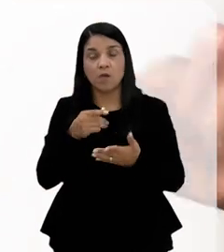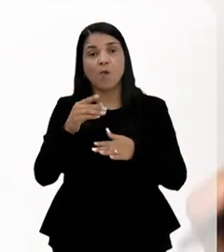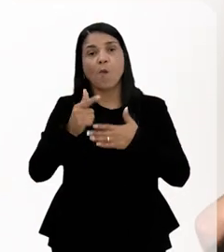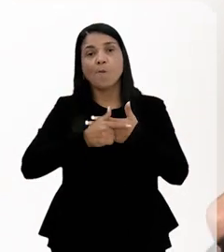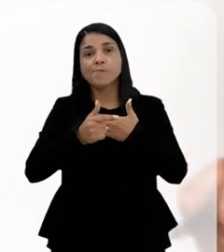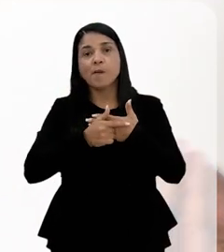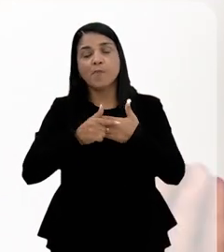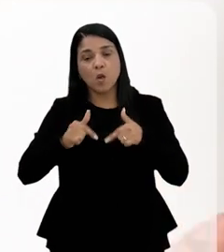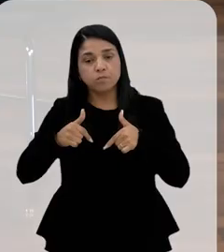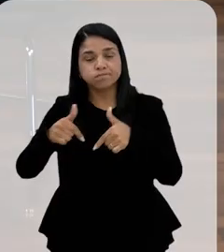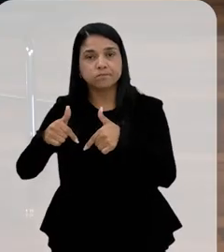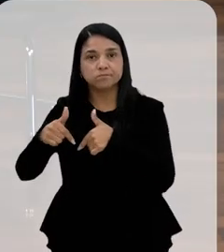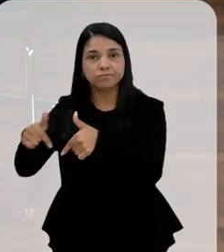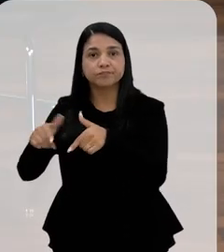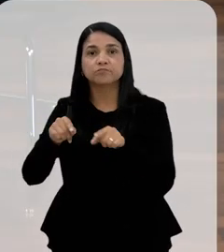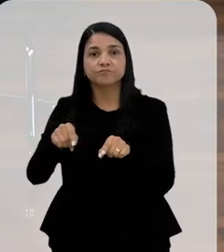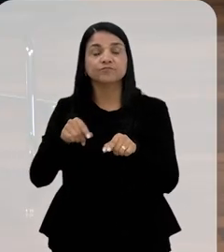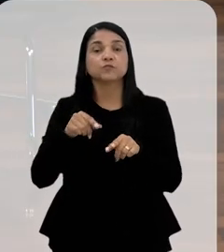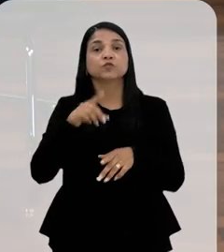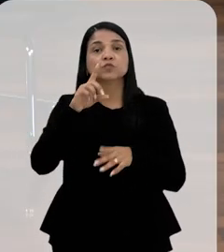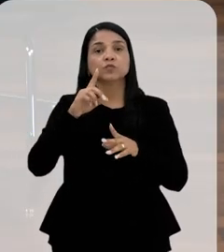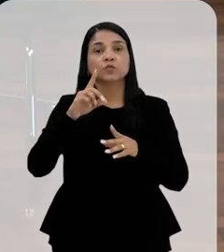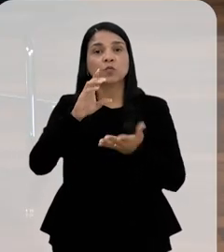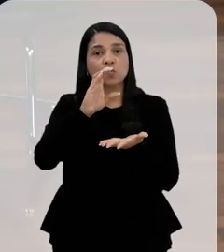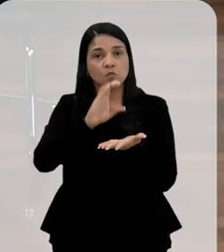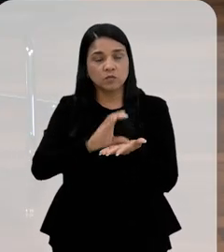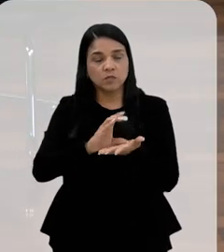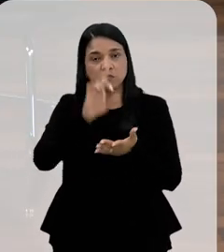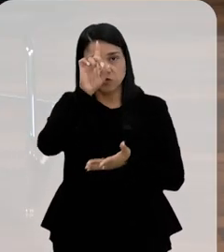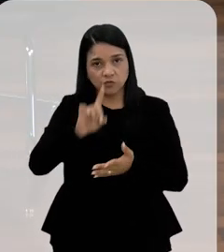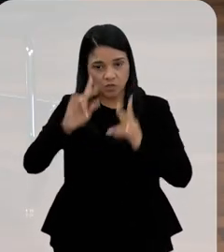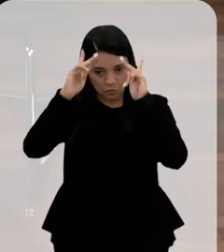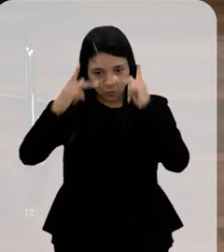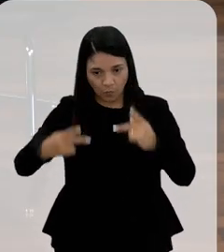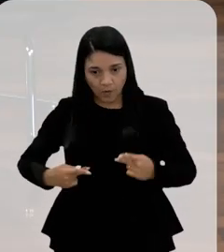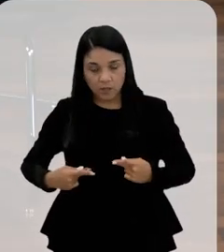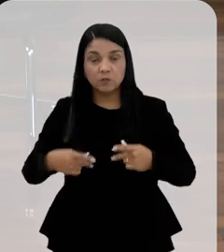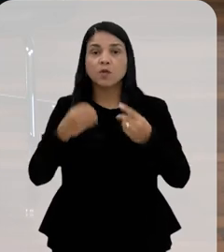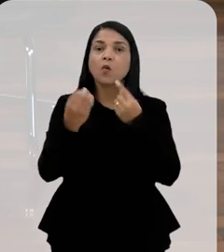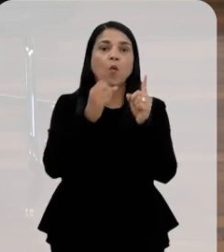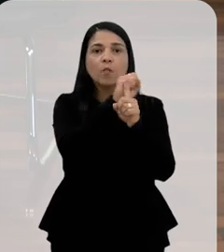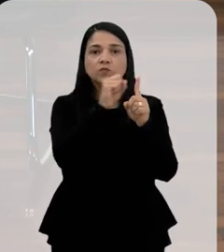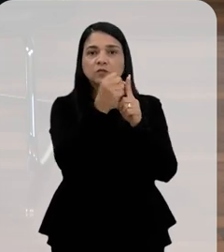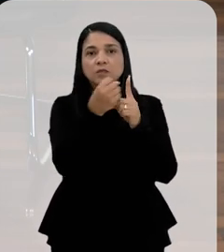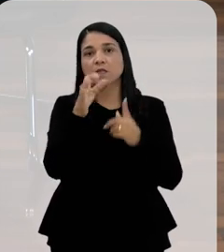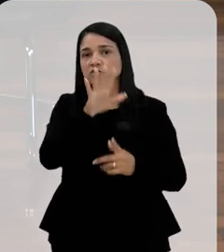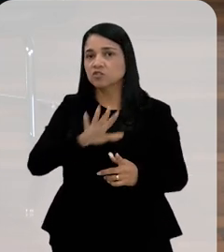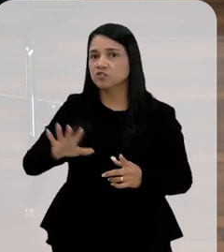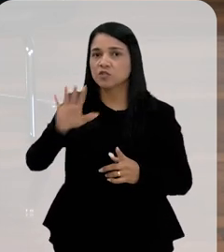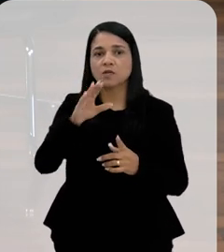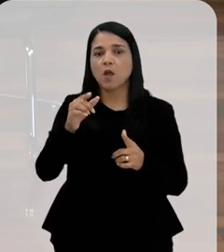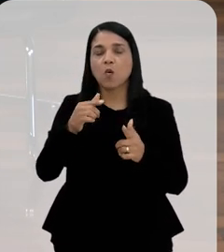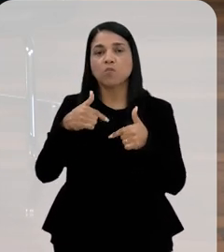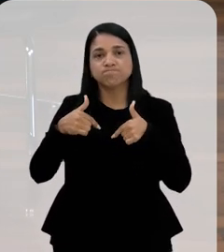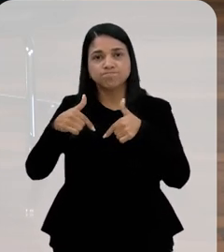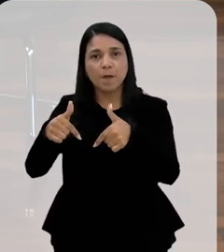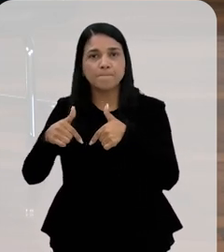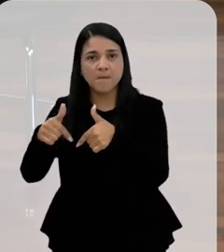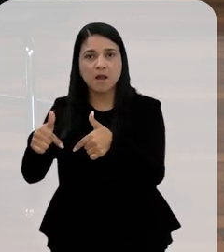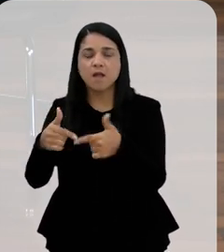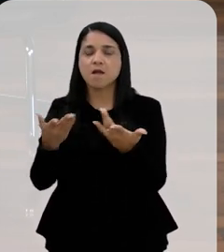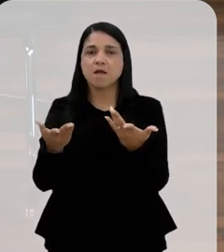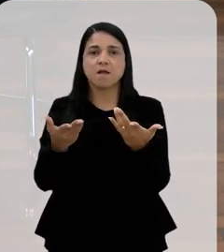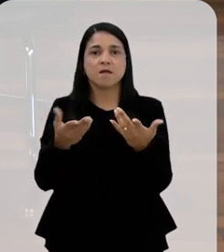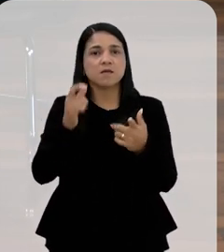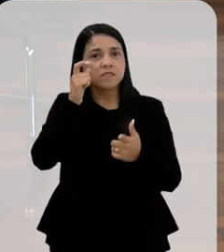papel do Conselho Estadual de Direitos Humanos e colocando ele à disposição da sociedade de maneira geral para poder trazer essas